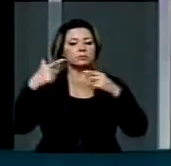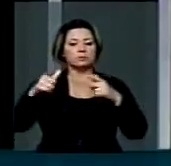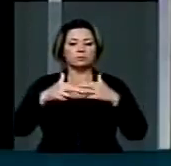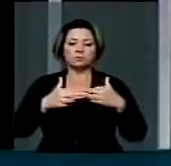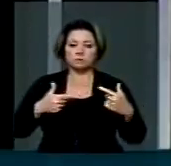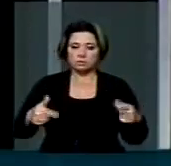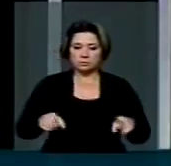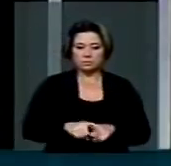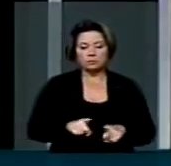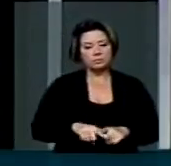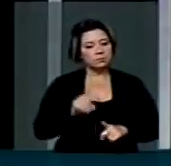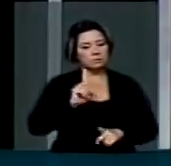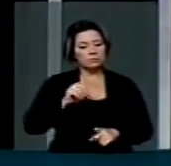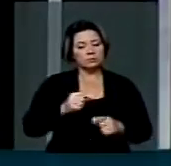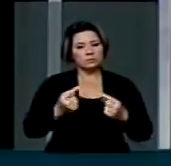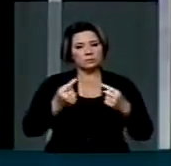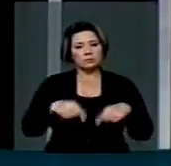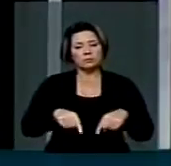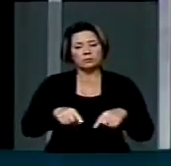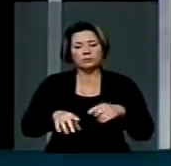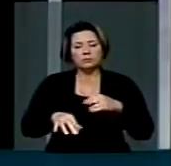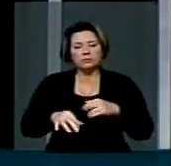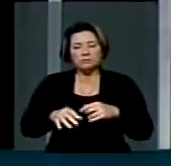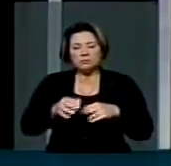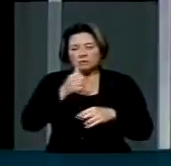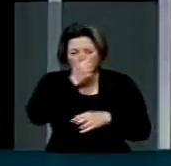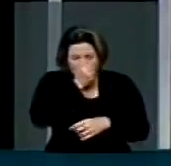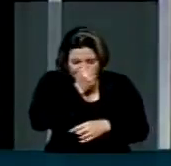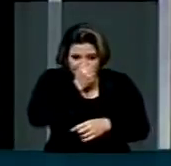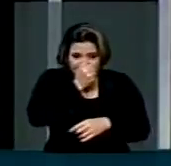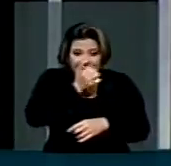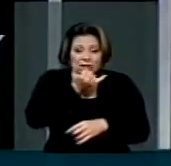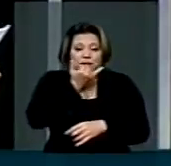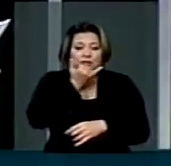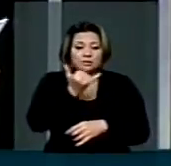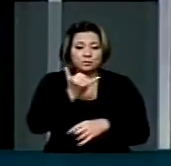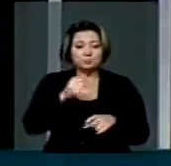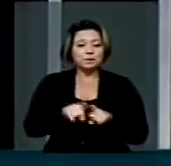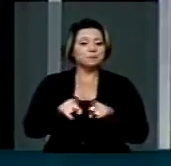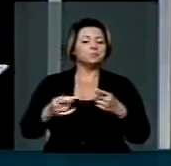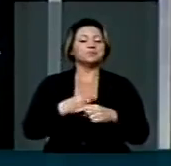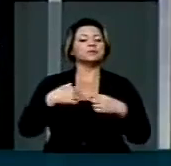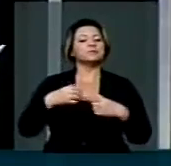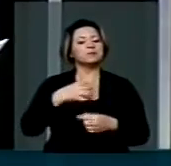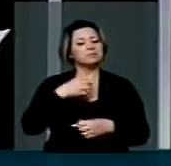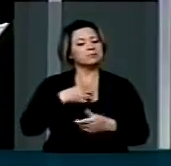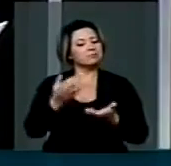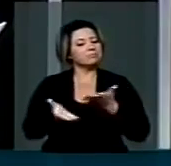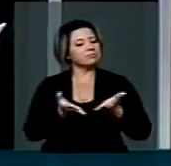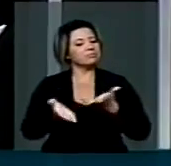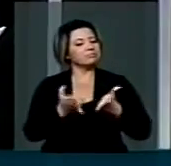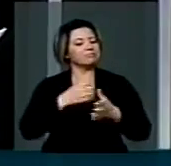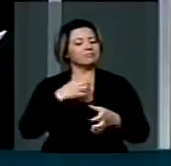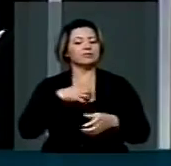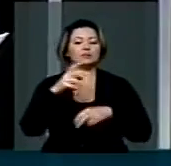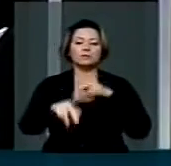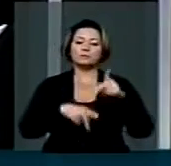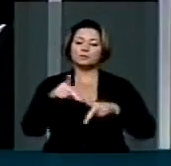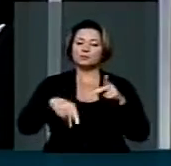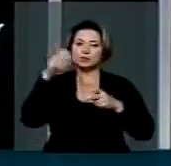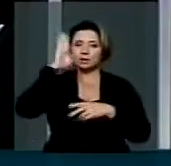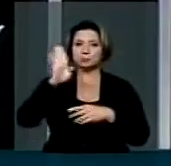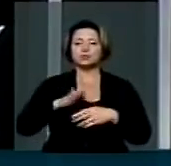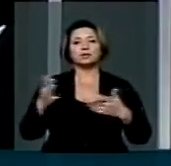não só contra o agronegócio, o ruralismo, mas para sensibilizar a população brasileira. E o nosso